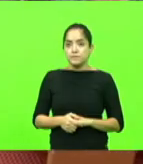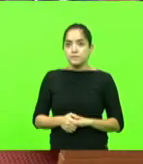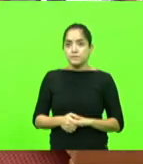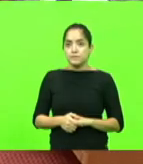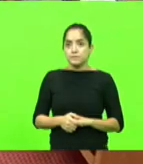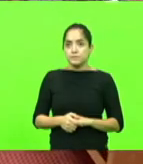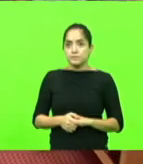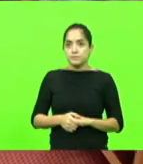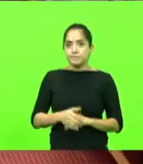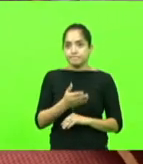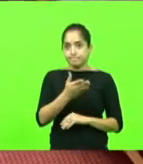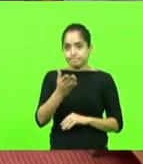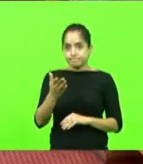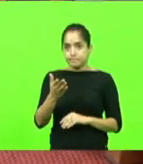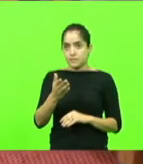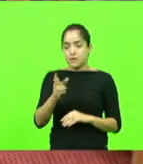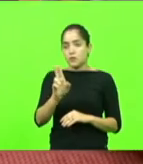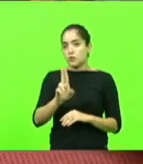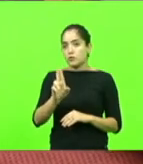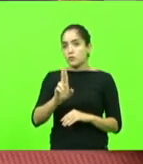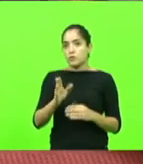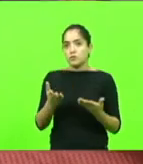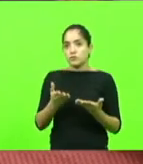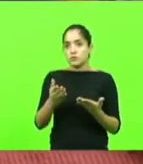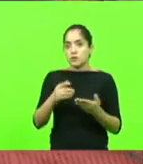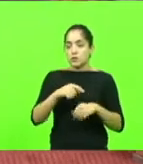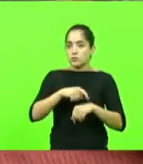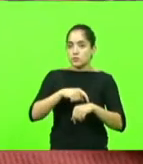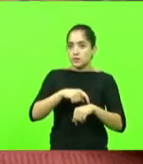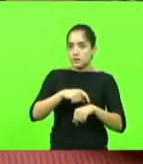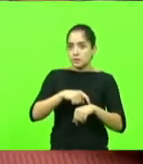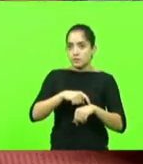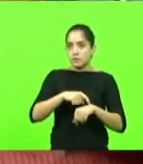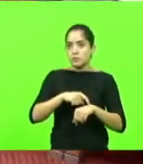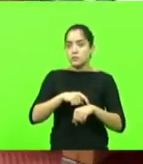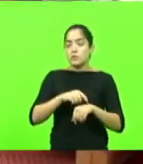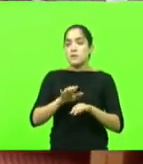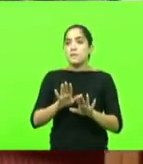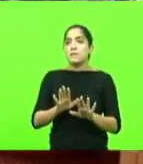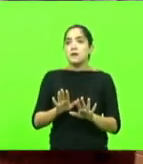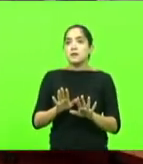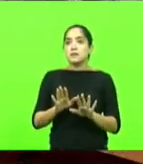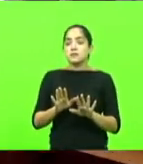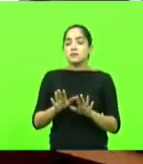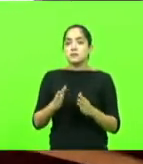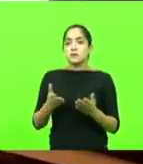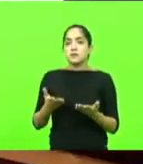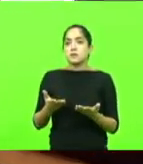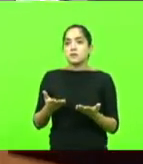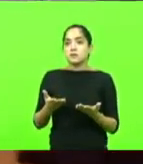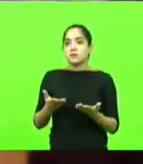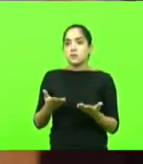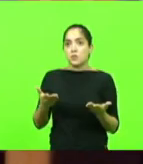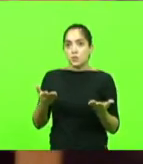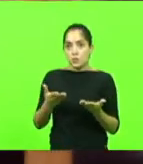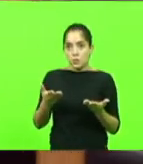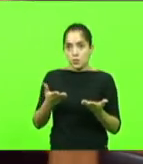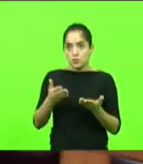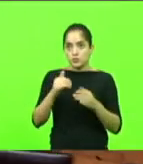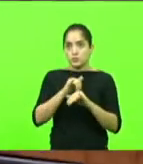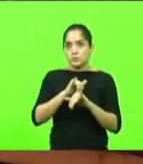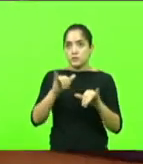colegas deputados, não vou usar os nove minutos, mas eu acho que hoje nós temos uma notícia